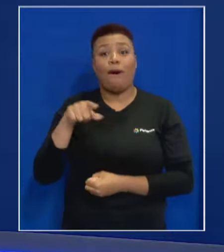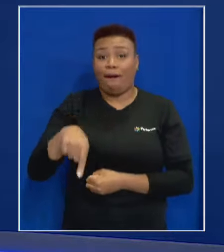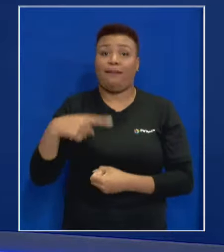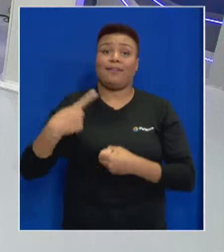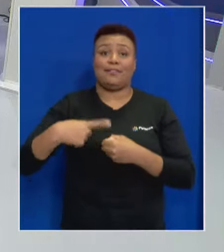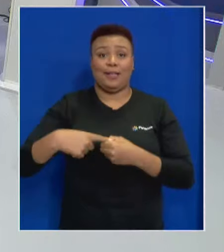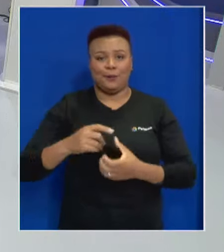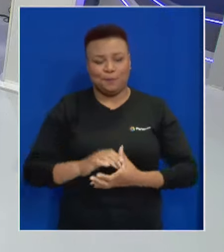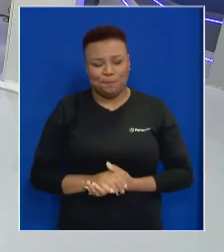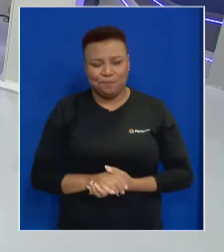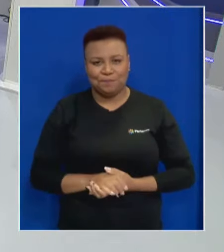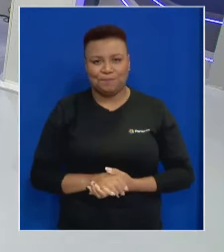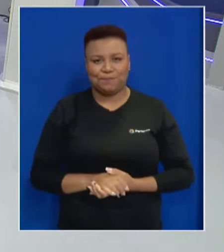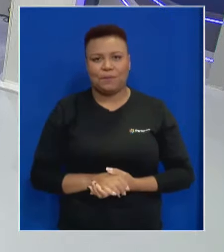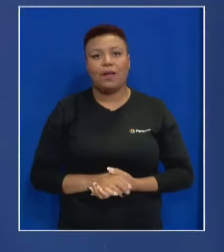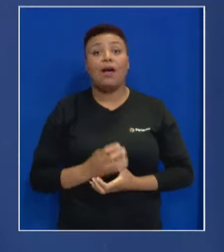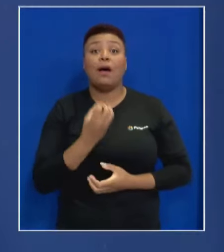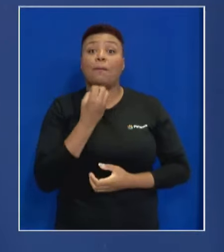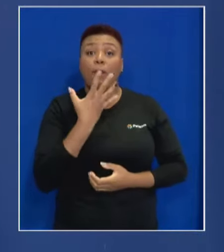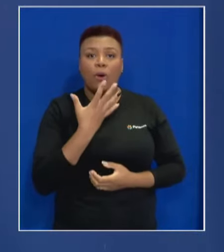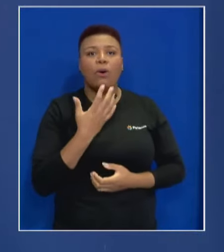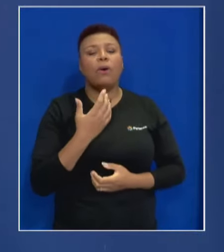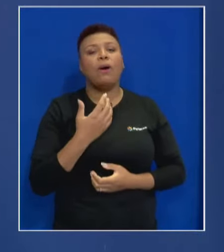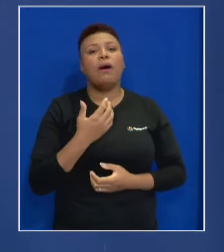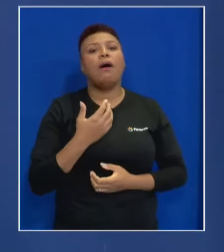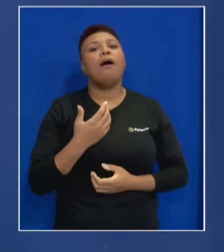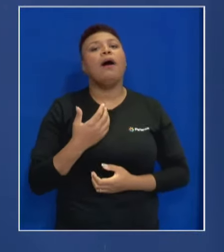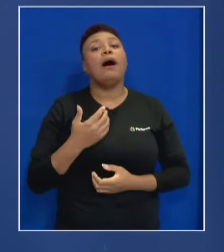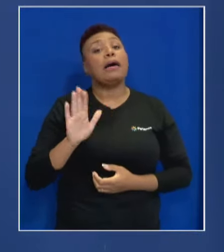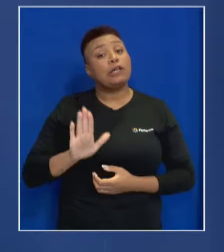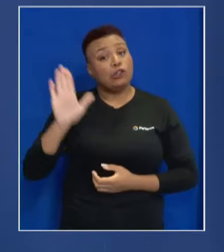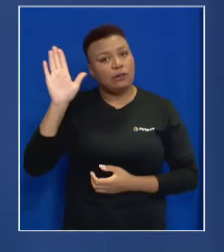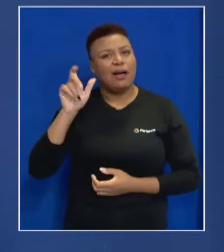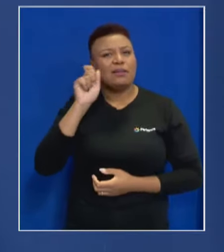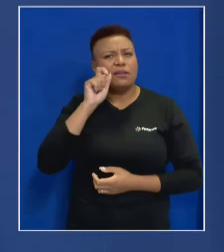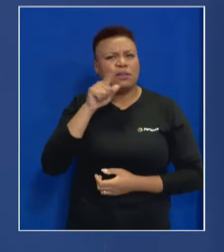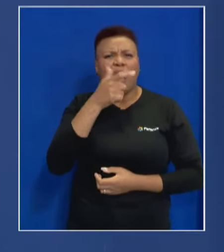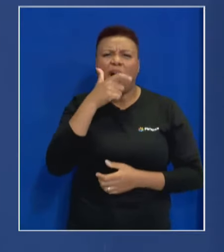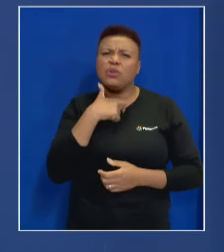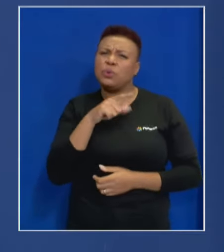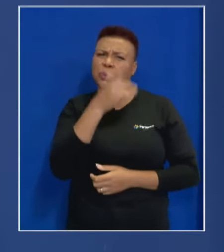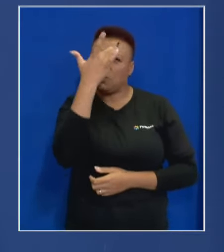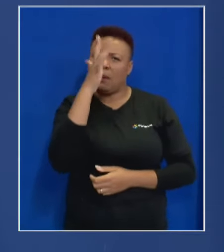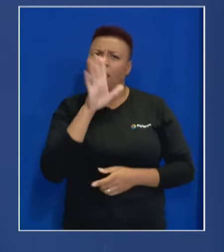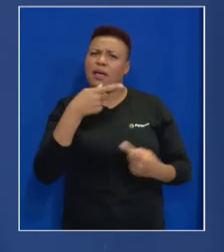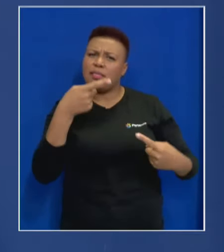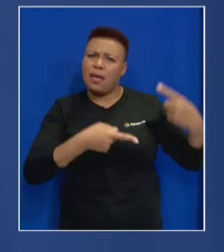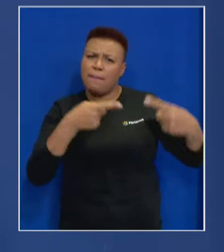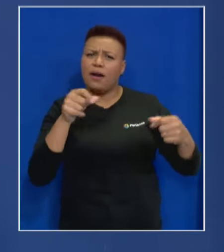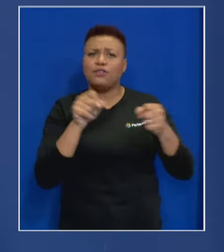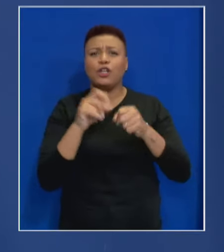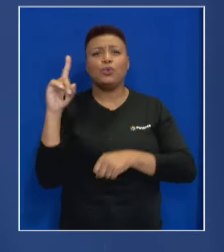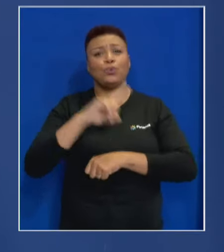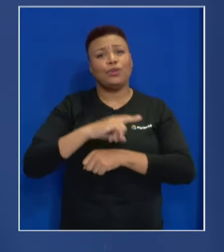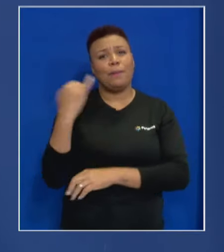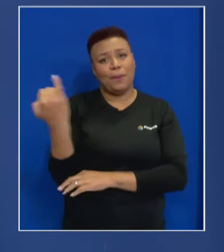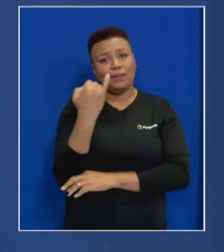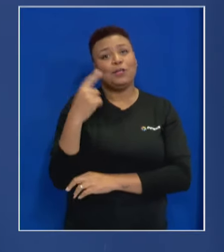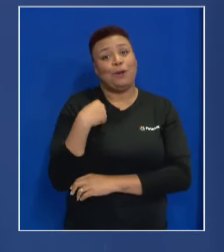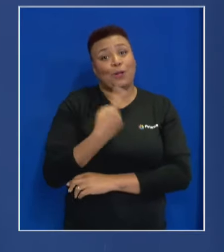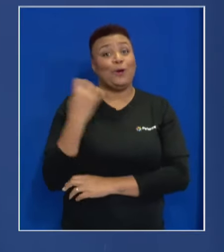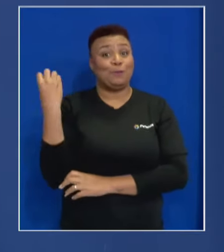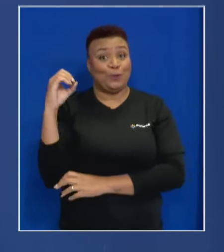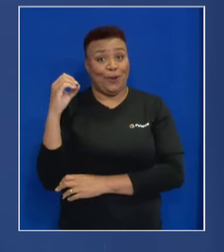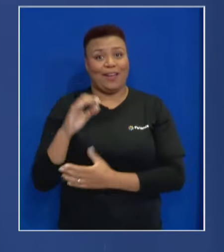nossa cidade. Bom, a candidata Maria do Rosário, talvez a senhora não saiba, mas este debate está sendo realizado em um dia muito importante para nós